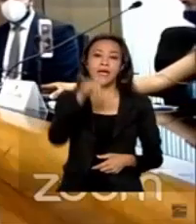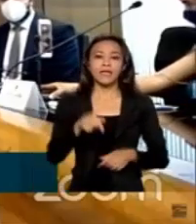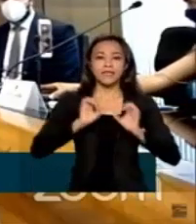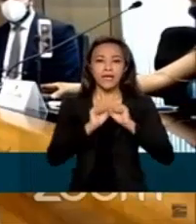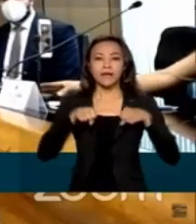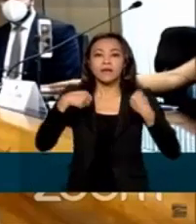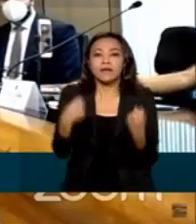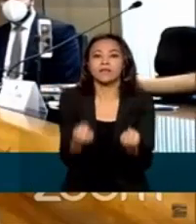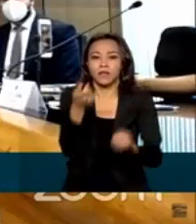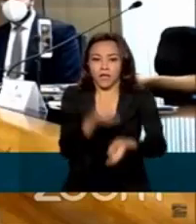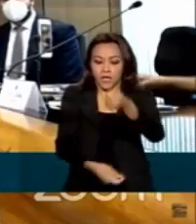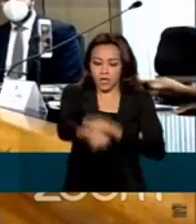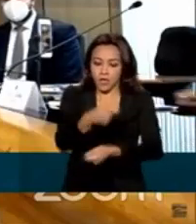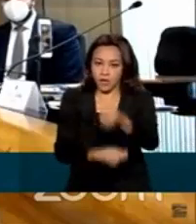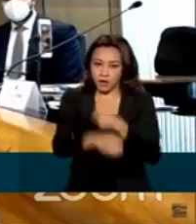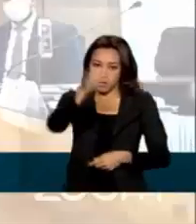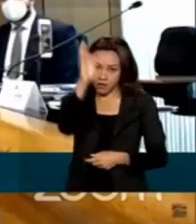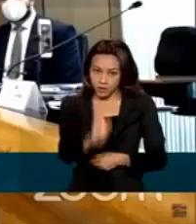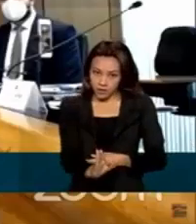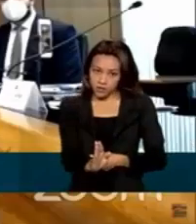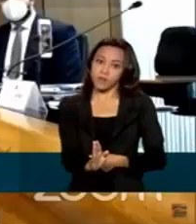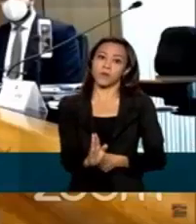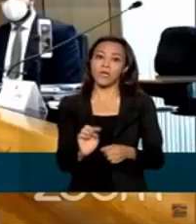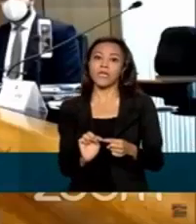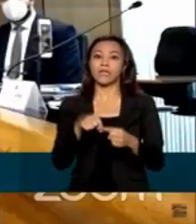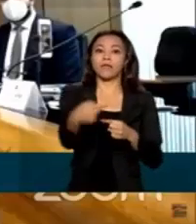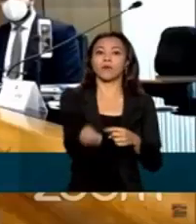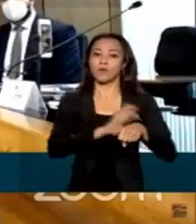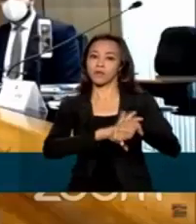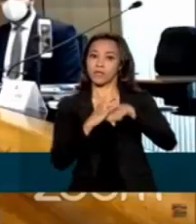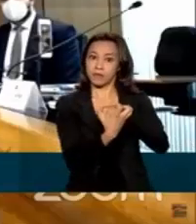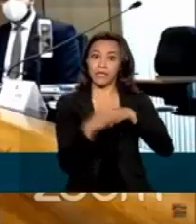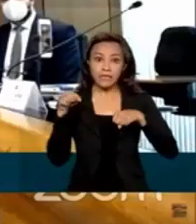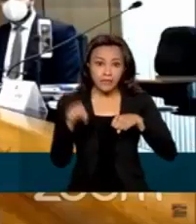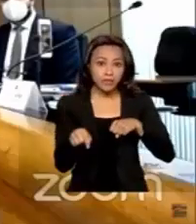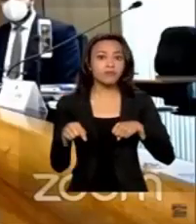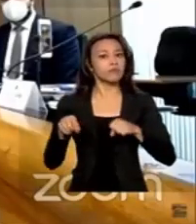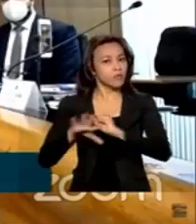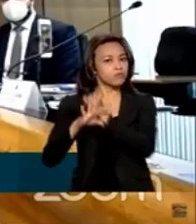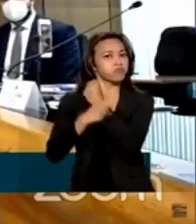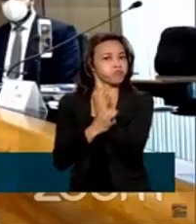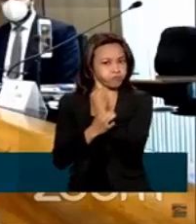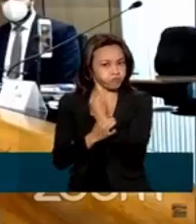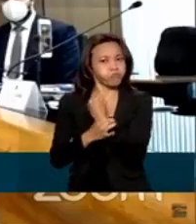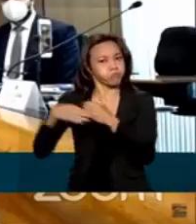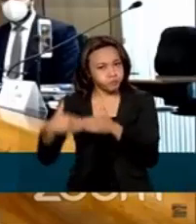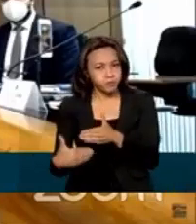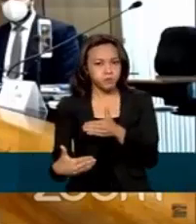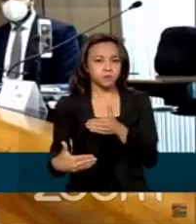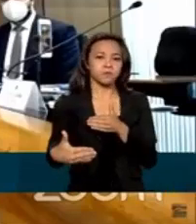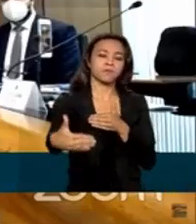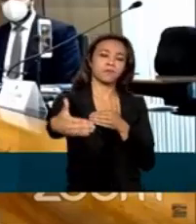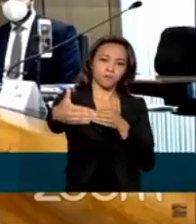Que o Brasil vem trazendo Pós-economia Ela é extremamente sustentável E todas as